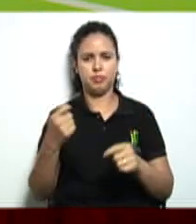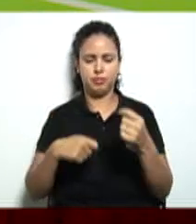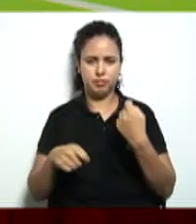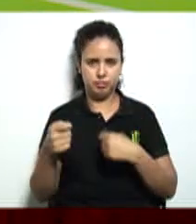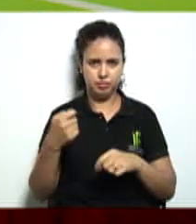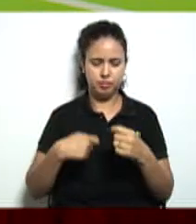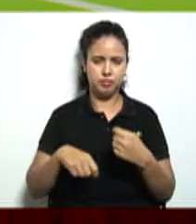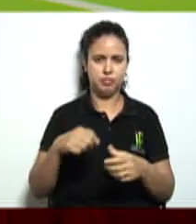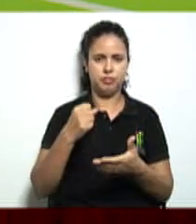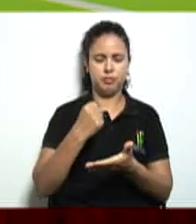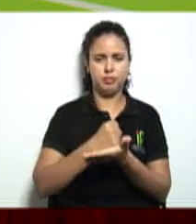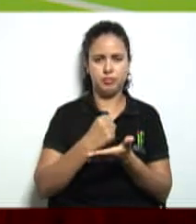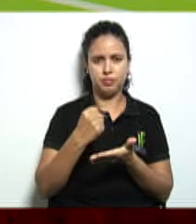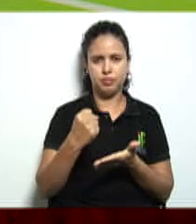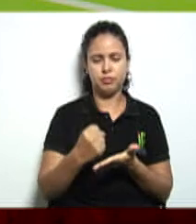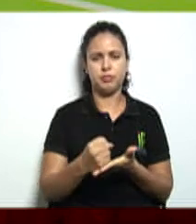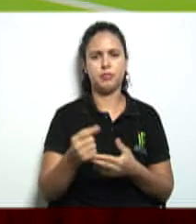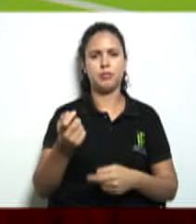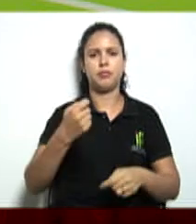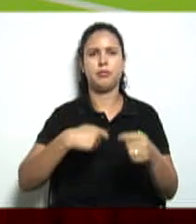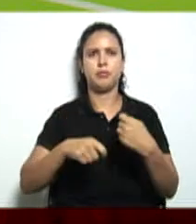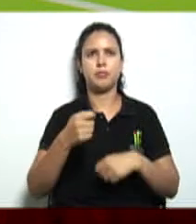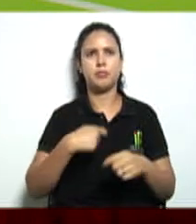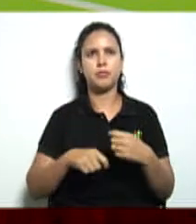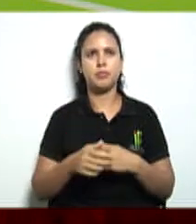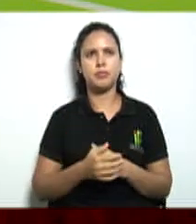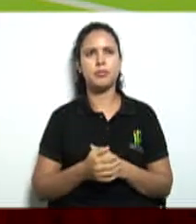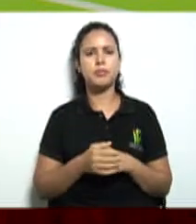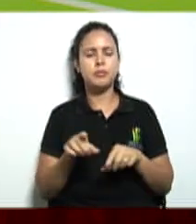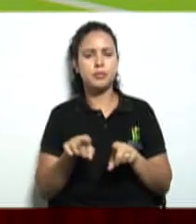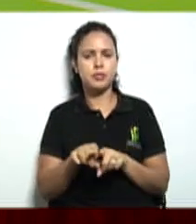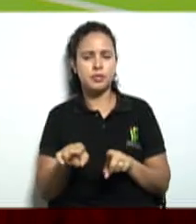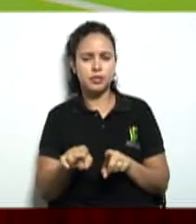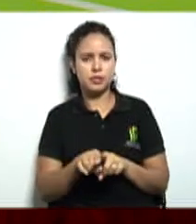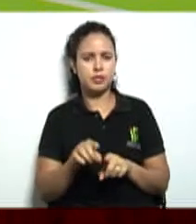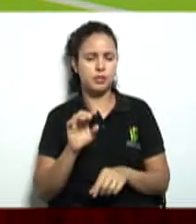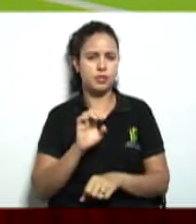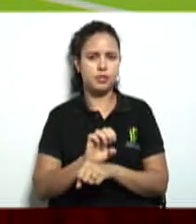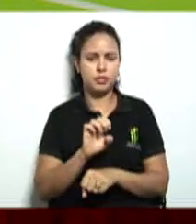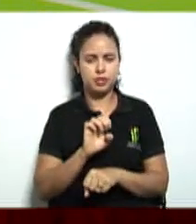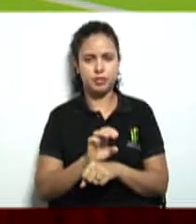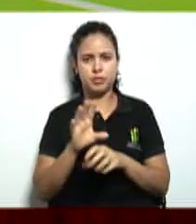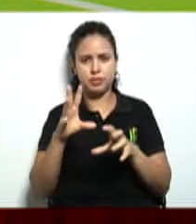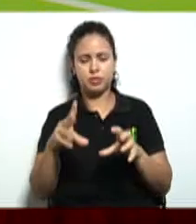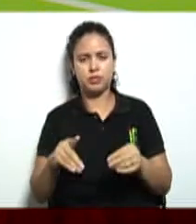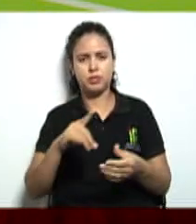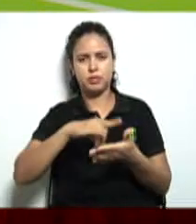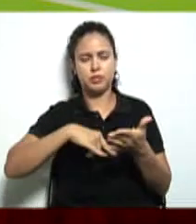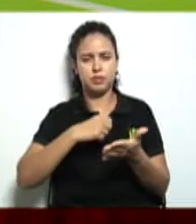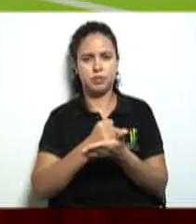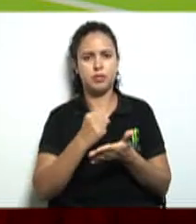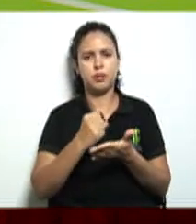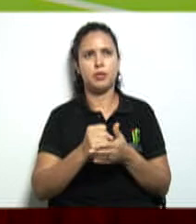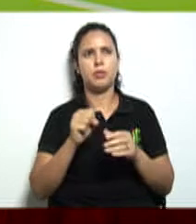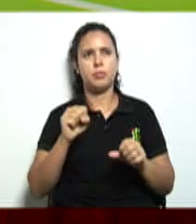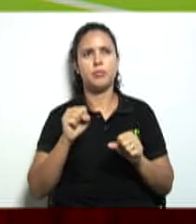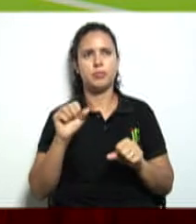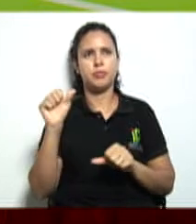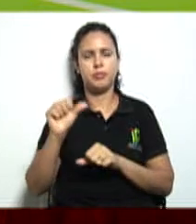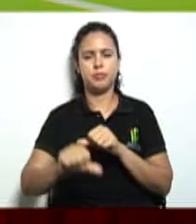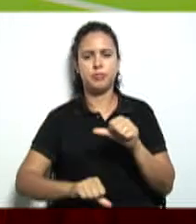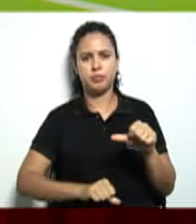registrado né do conselho de contabilidade e a depender do estado esses documentos eles podem estar variando né mas